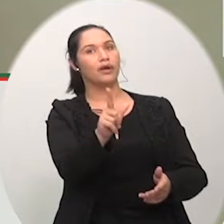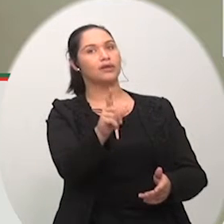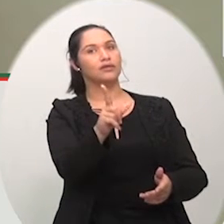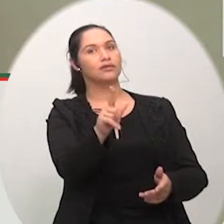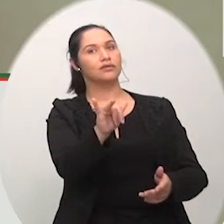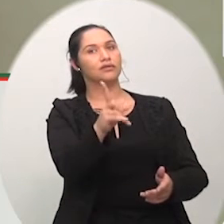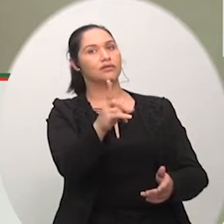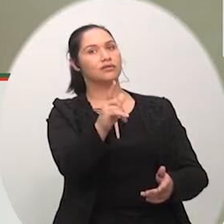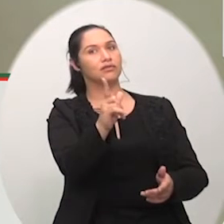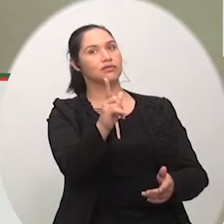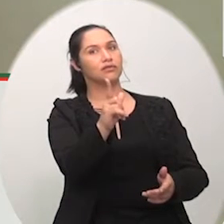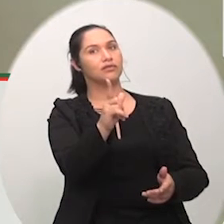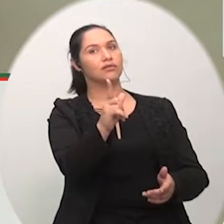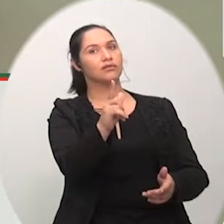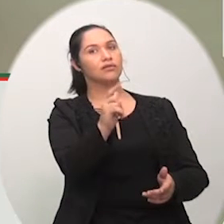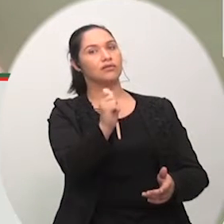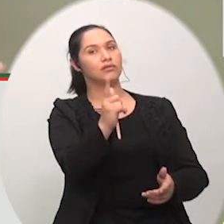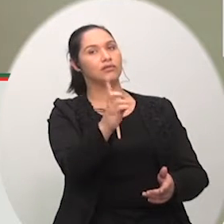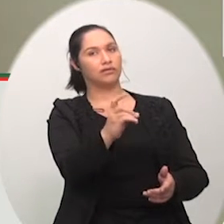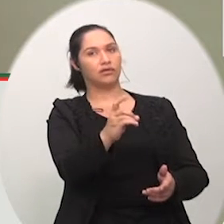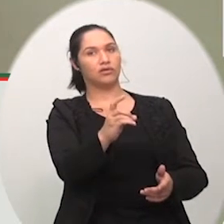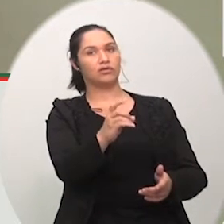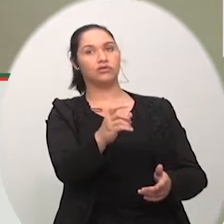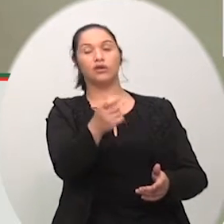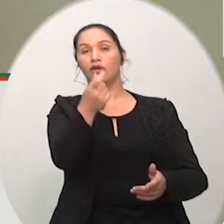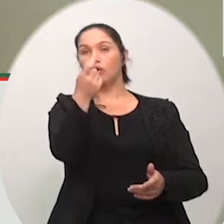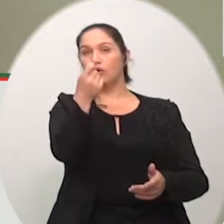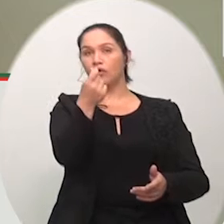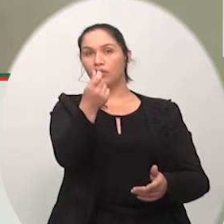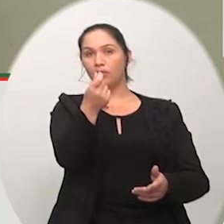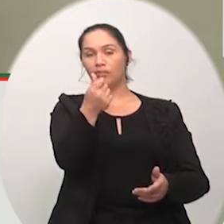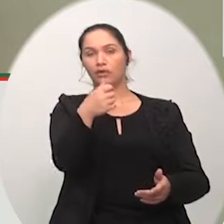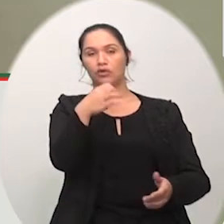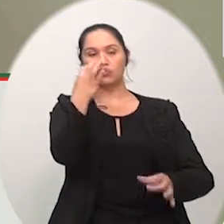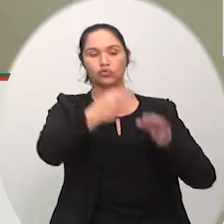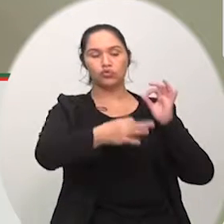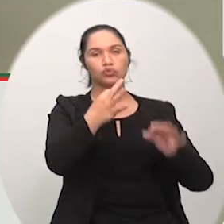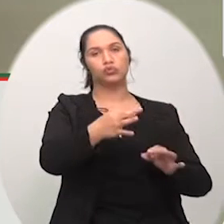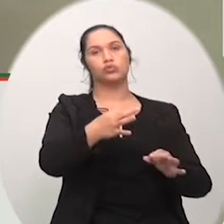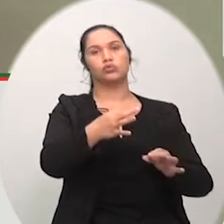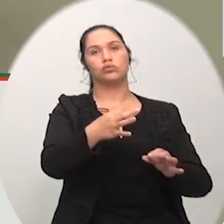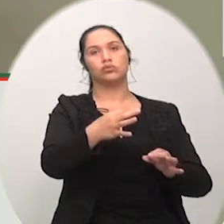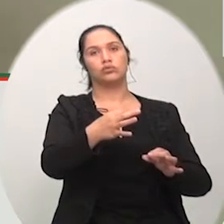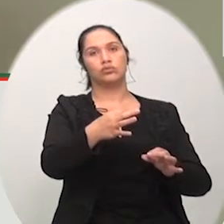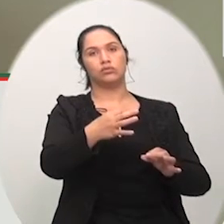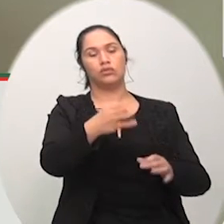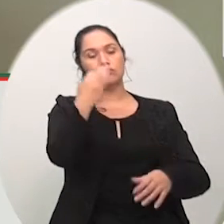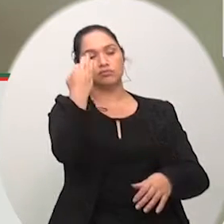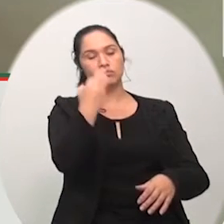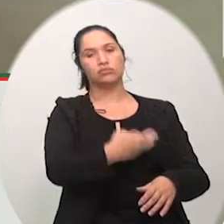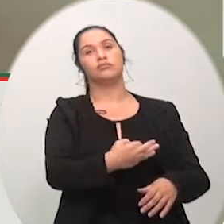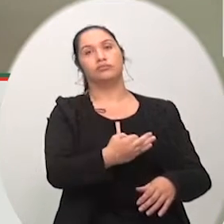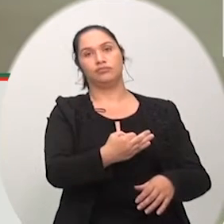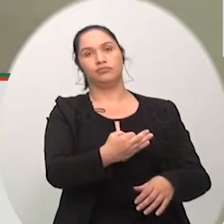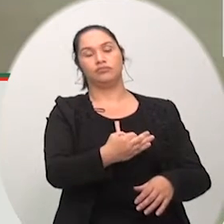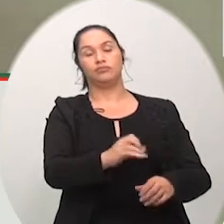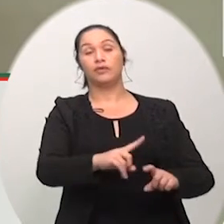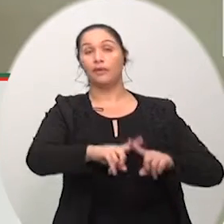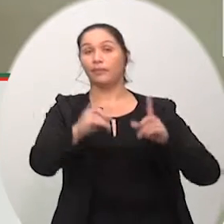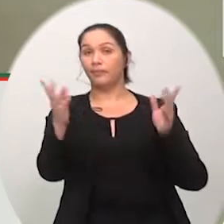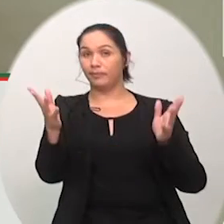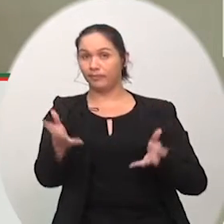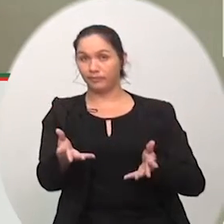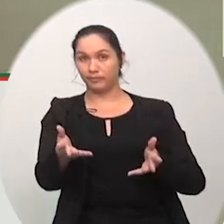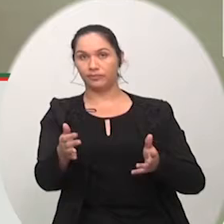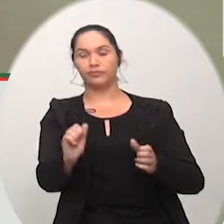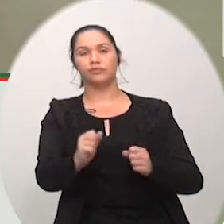maneira de que tenha um preço justo para quem vai utilizar o serviço mas eu preciso falar nessa noite senhor presidente me